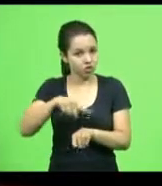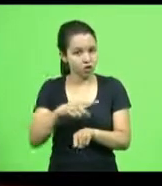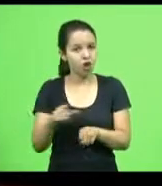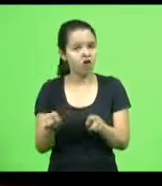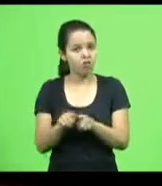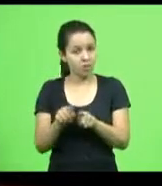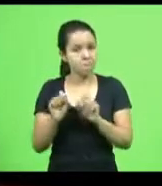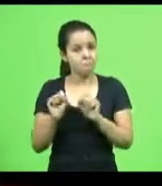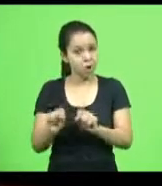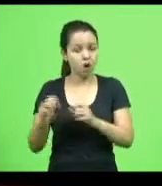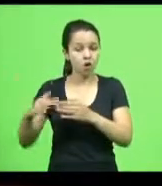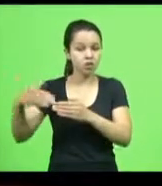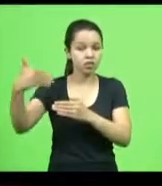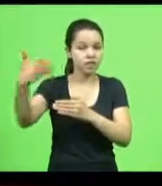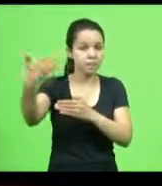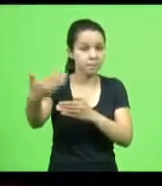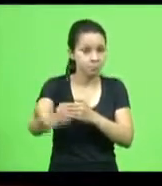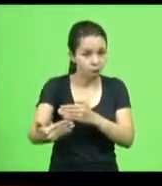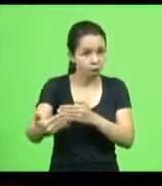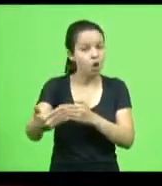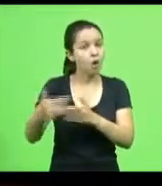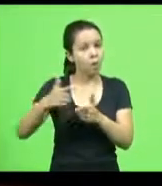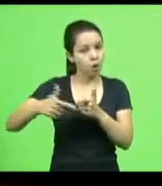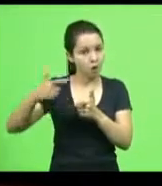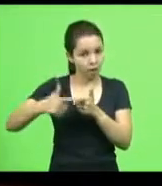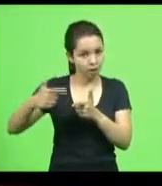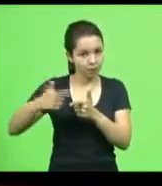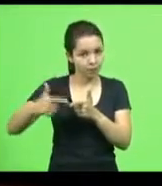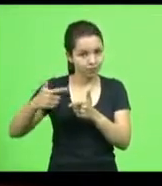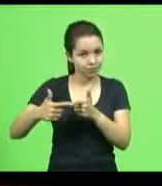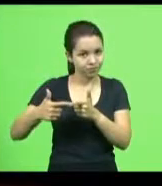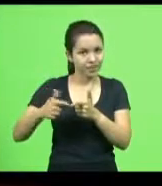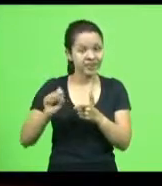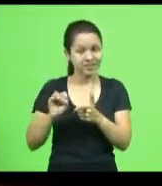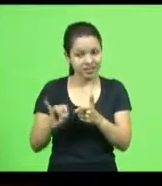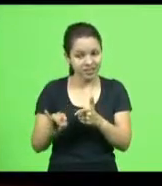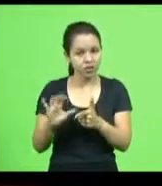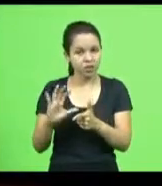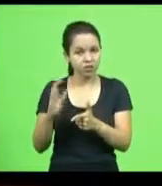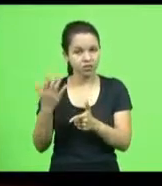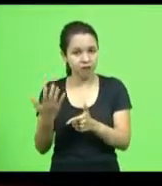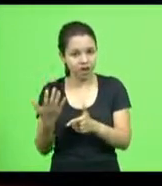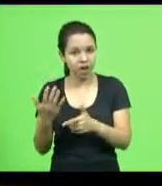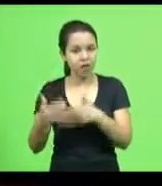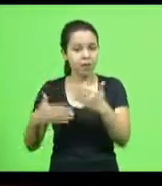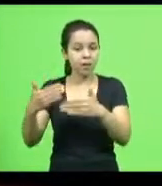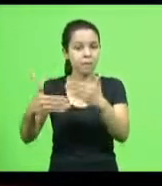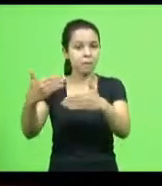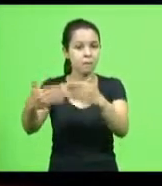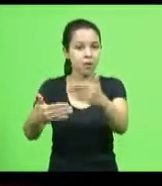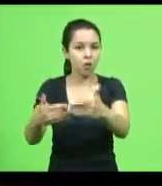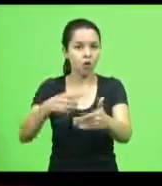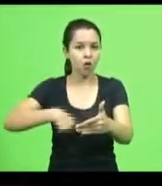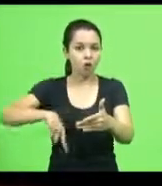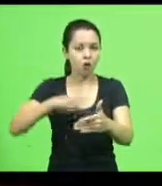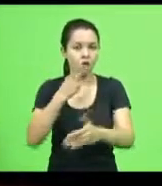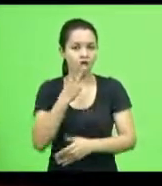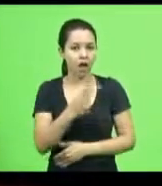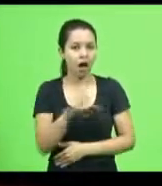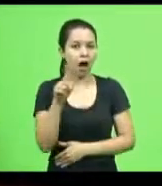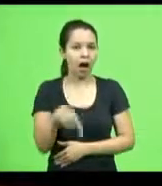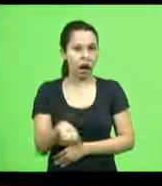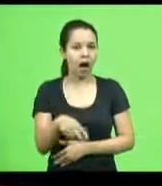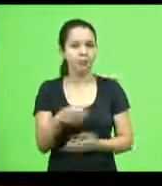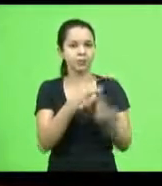daqui em diante caso isto ocorra não haverá mais possibilidade de dizermos que é de responsabilidade da